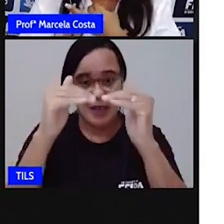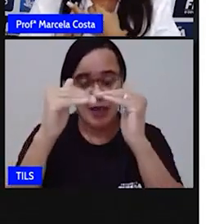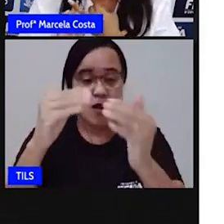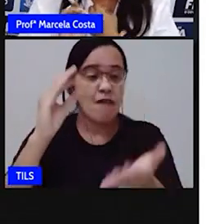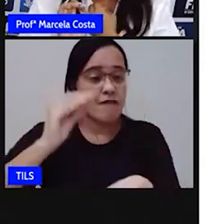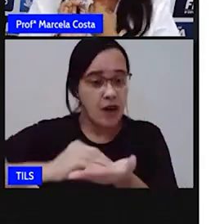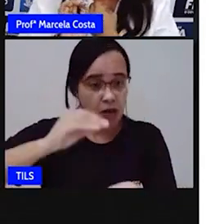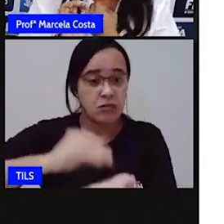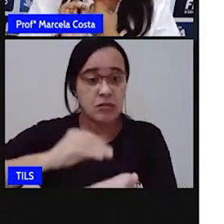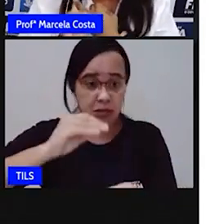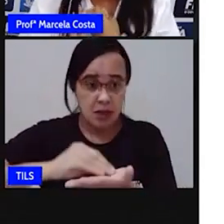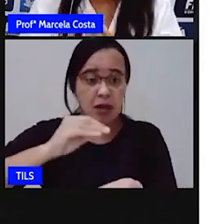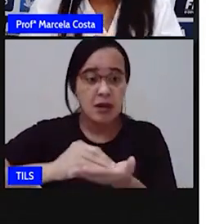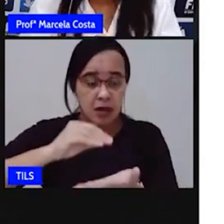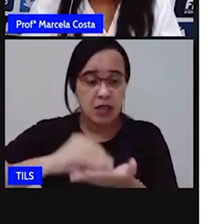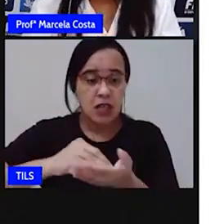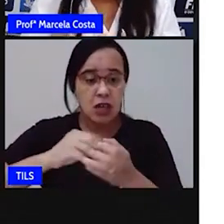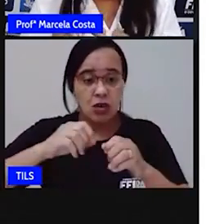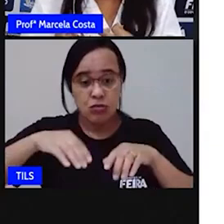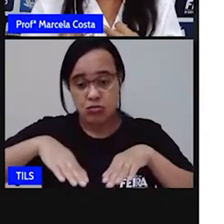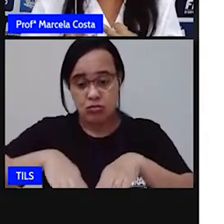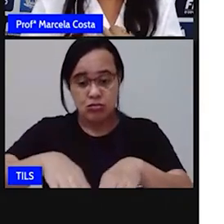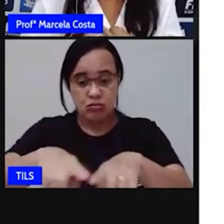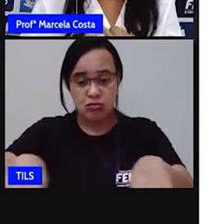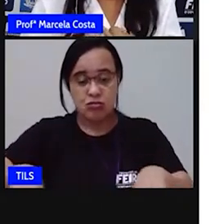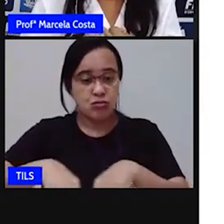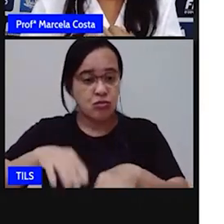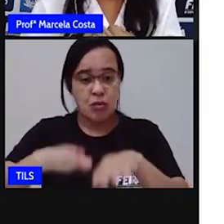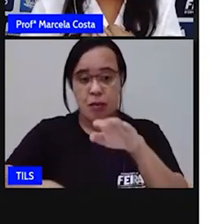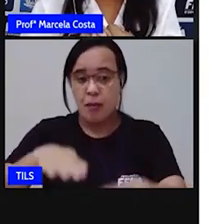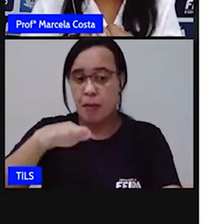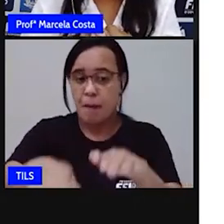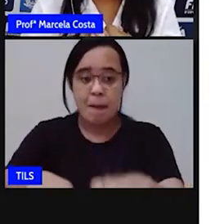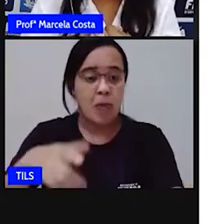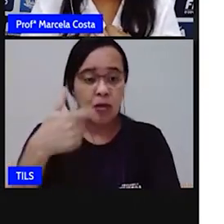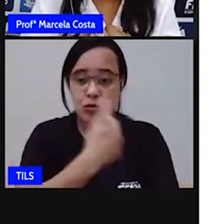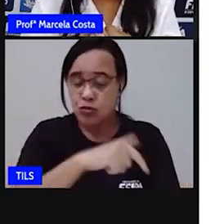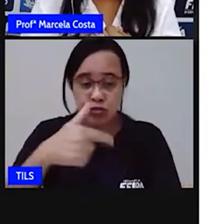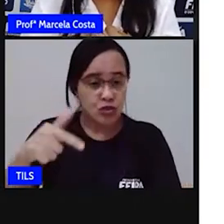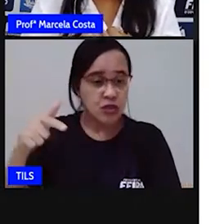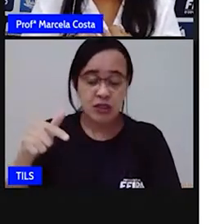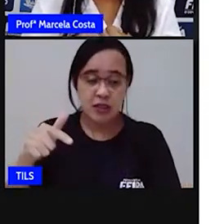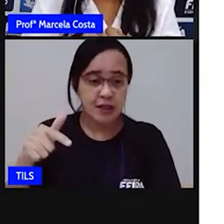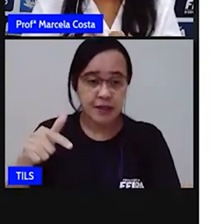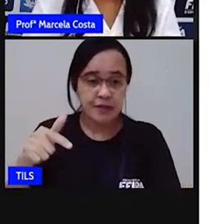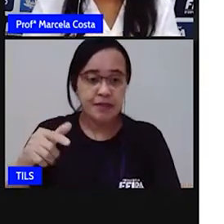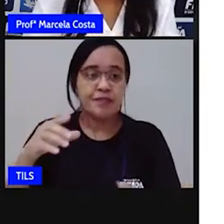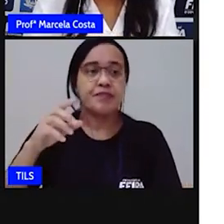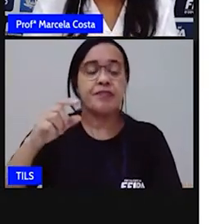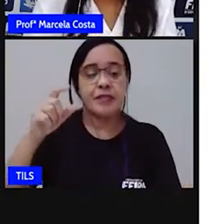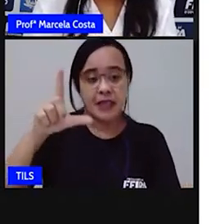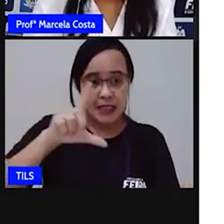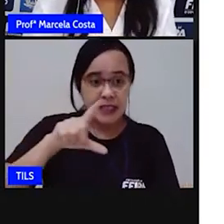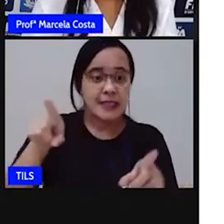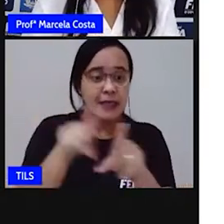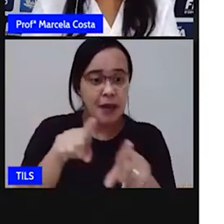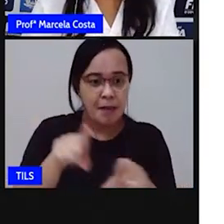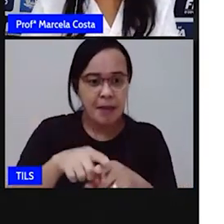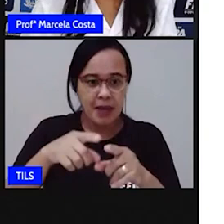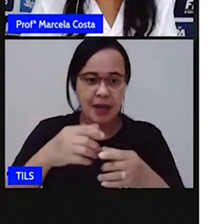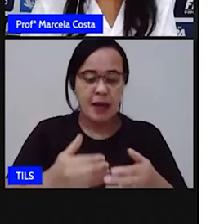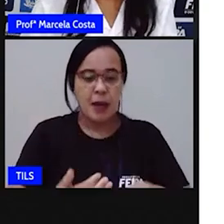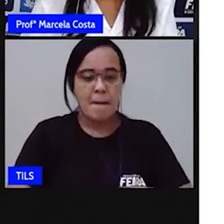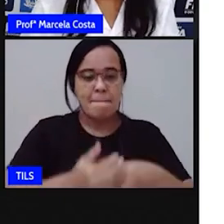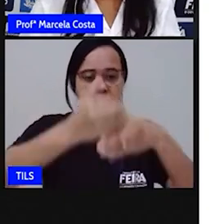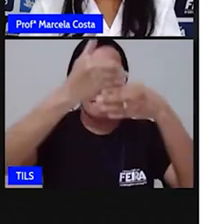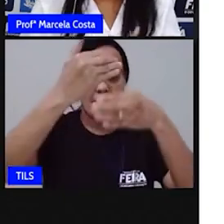faltava chão, faltava parede e